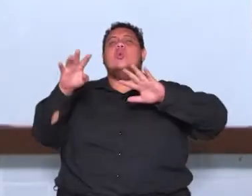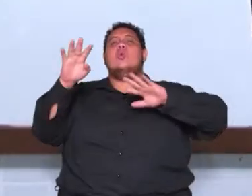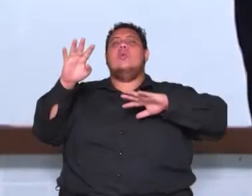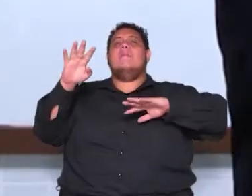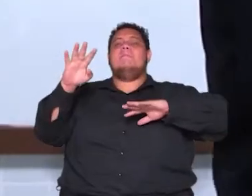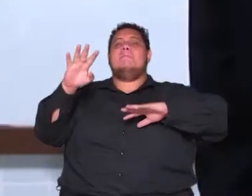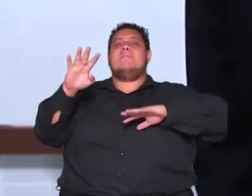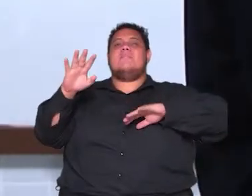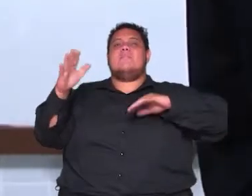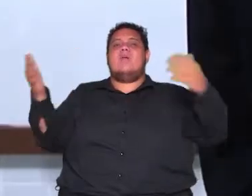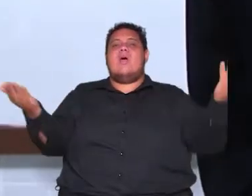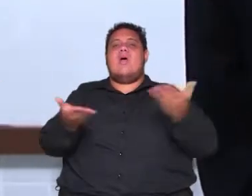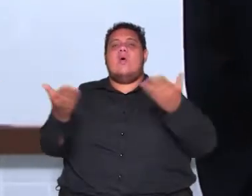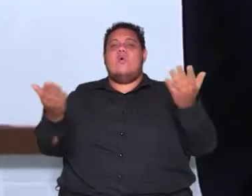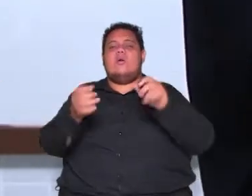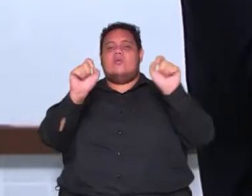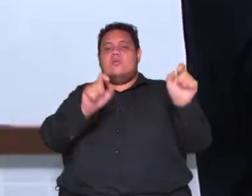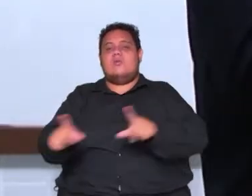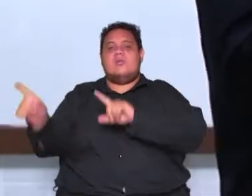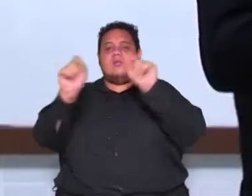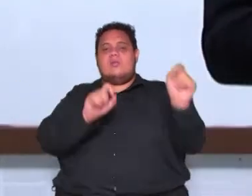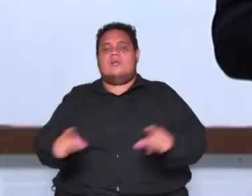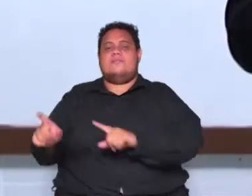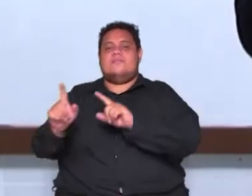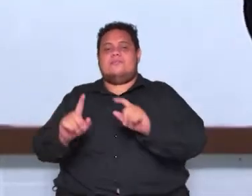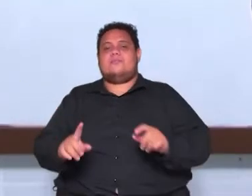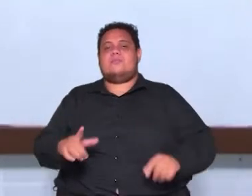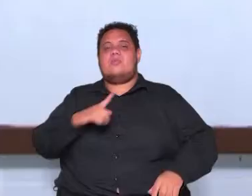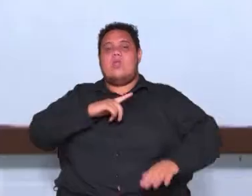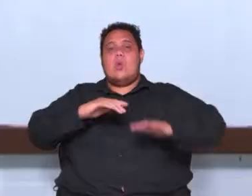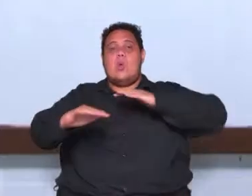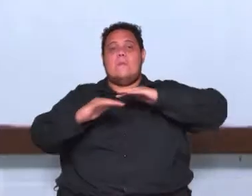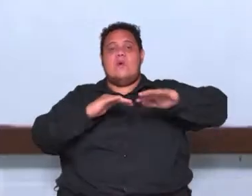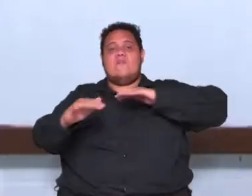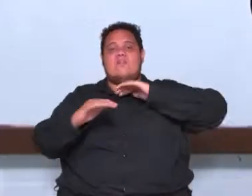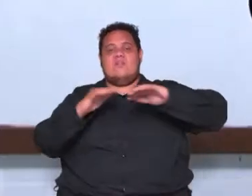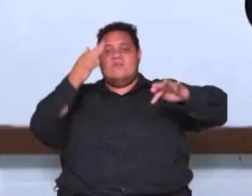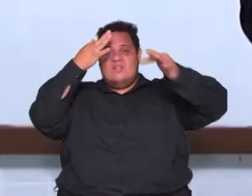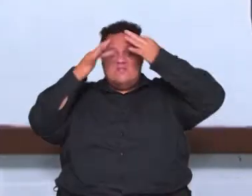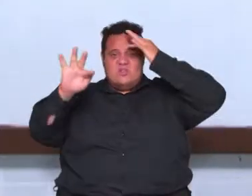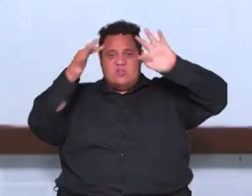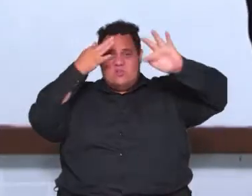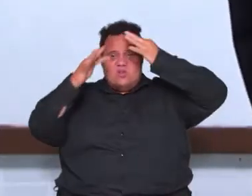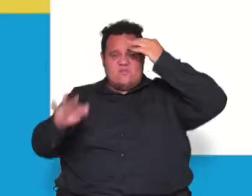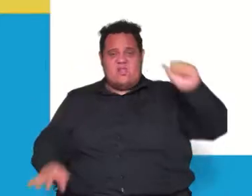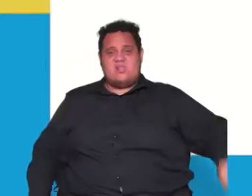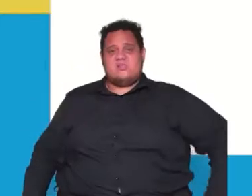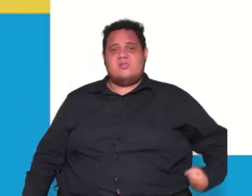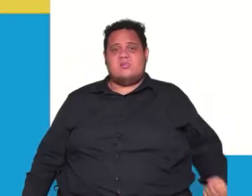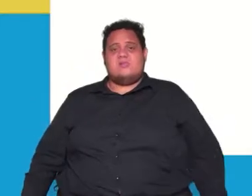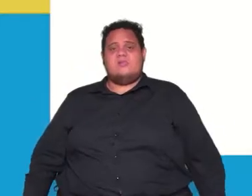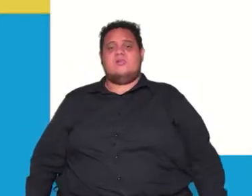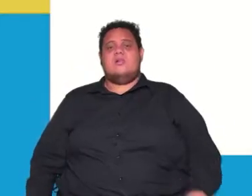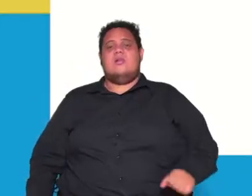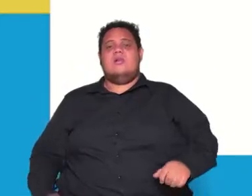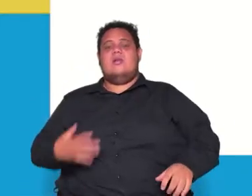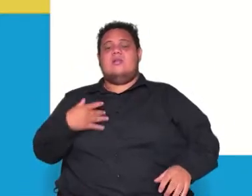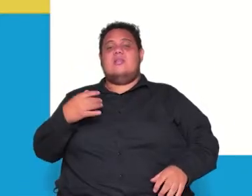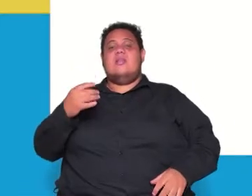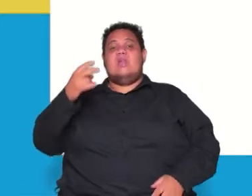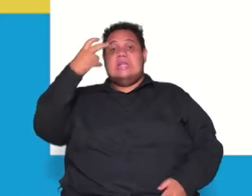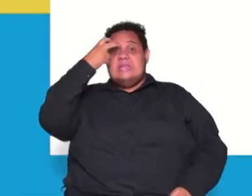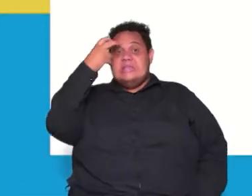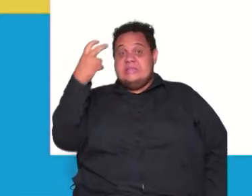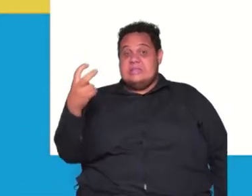olha aqui no slide definição você tem um movimento filosófico intelectual e